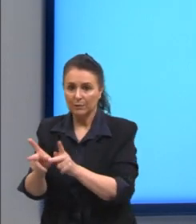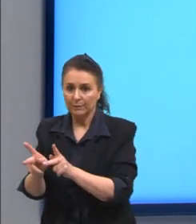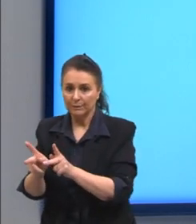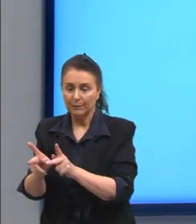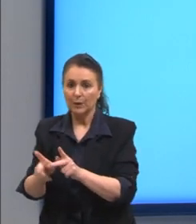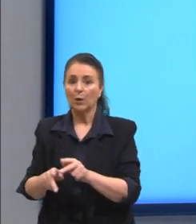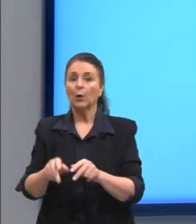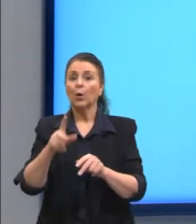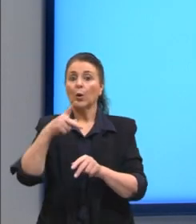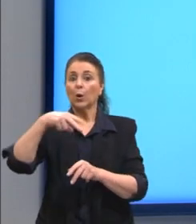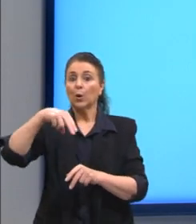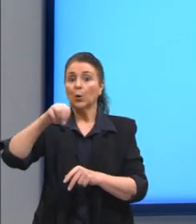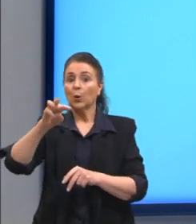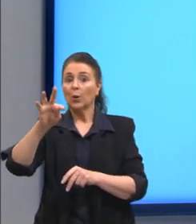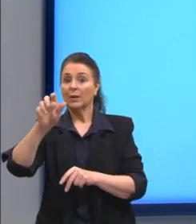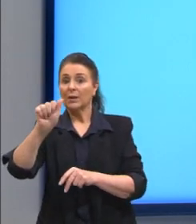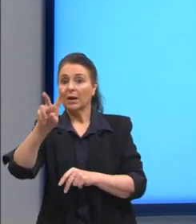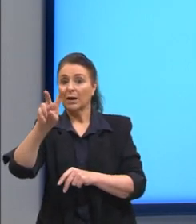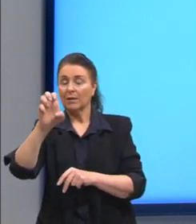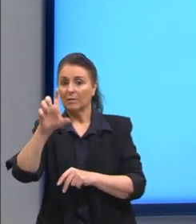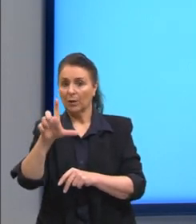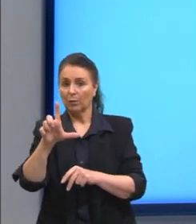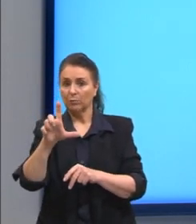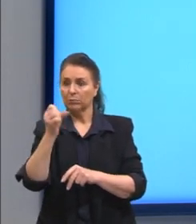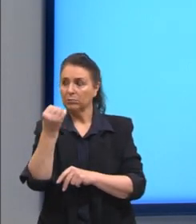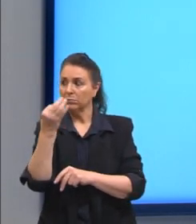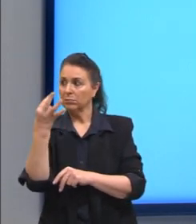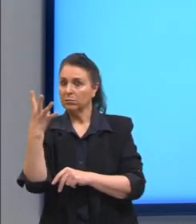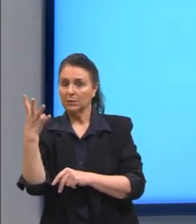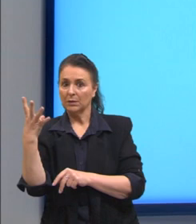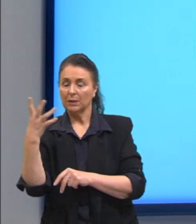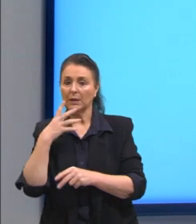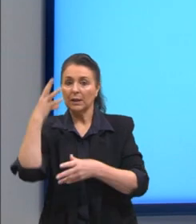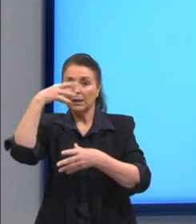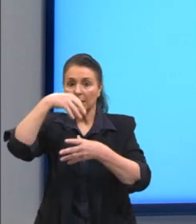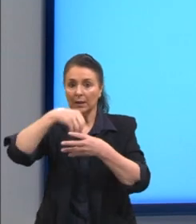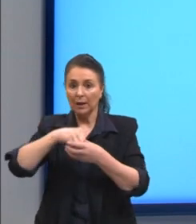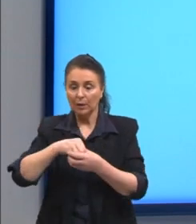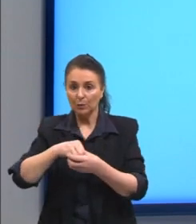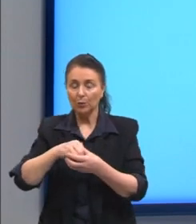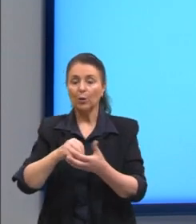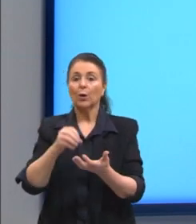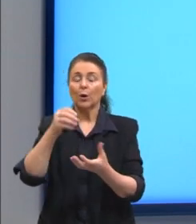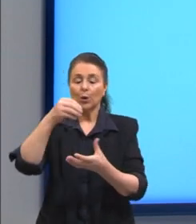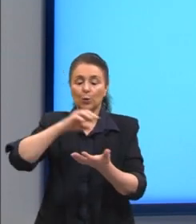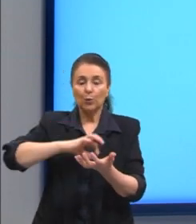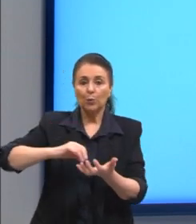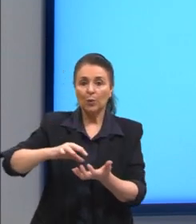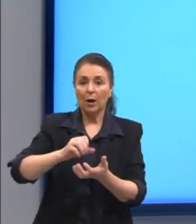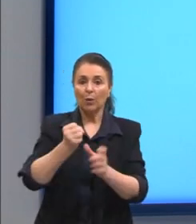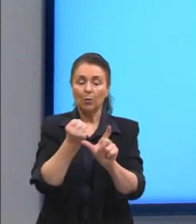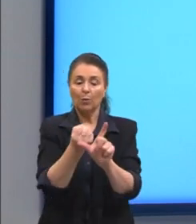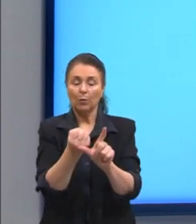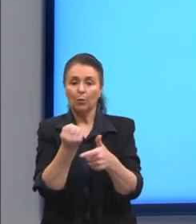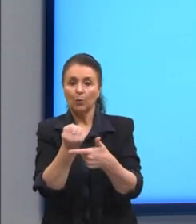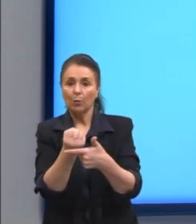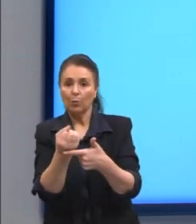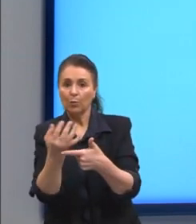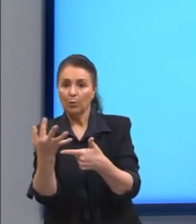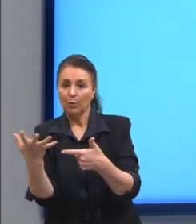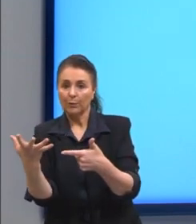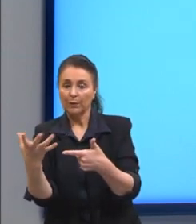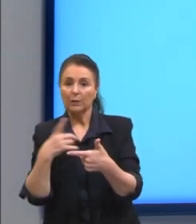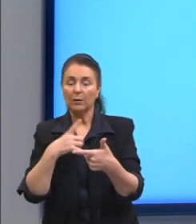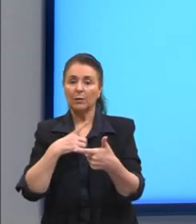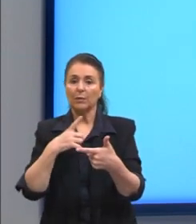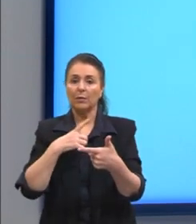notável é devido à sua importância dentro do cálculo algébrico. Então, nós temos produtos, representando,